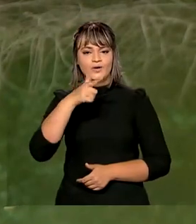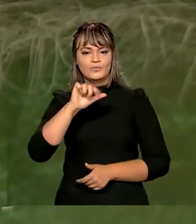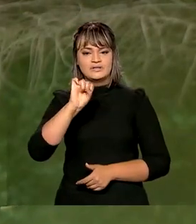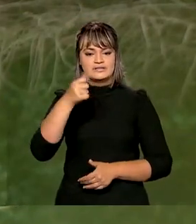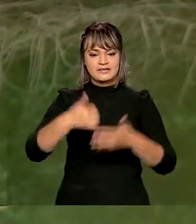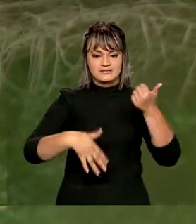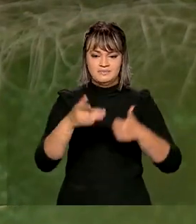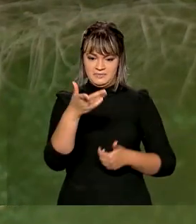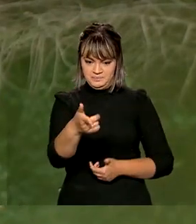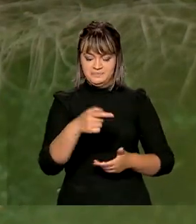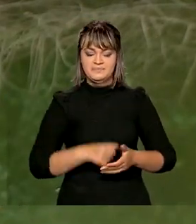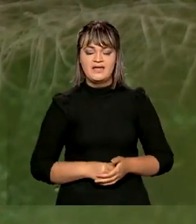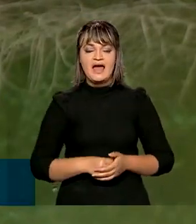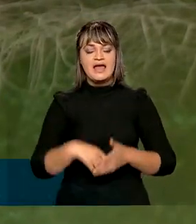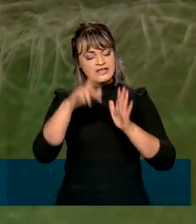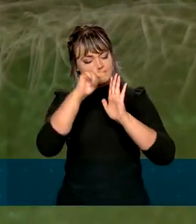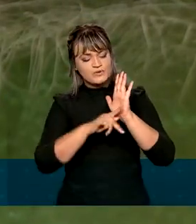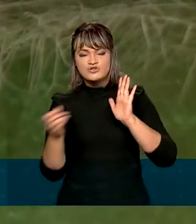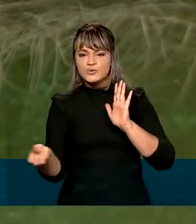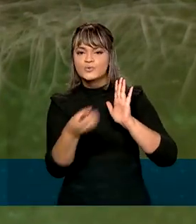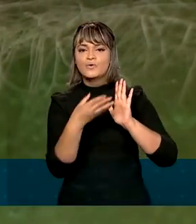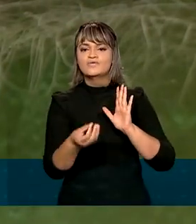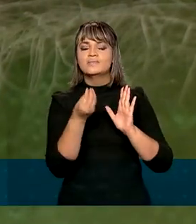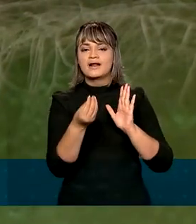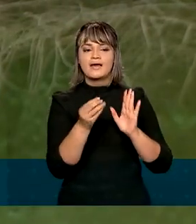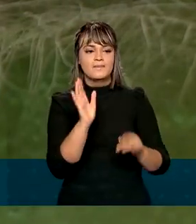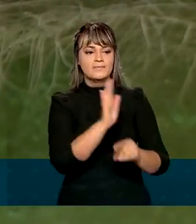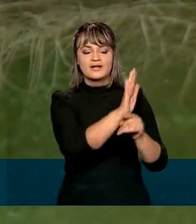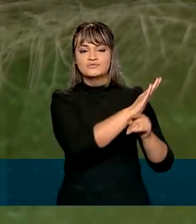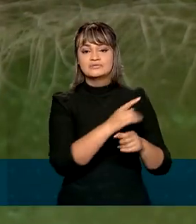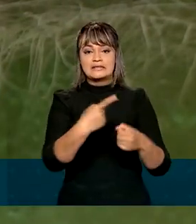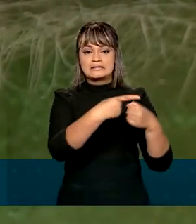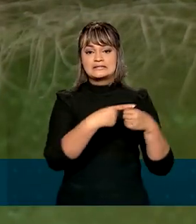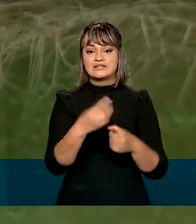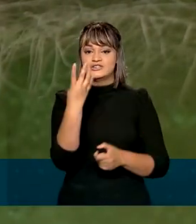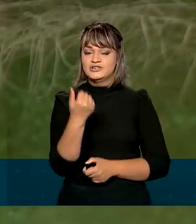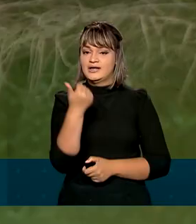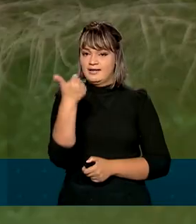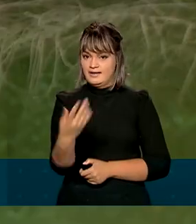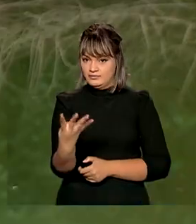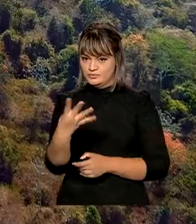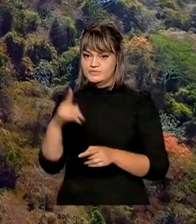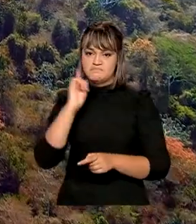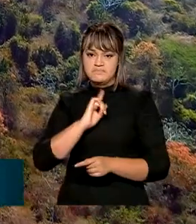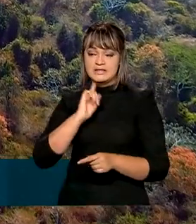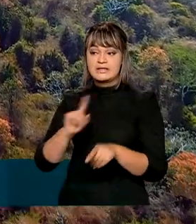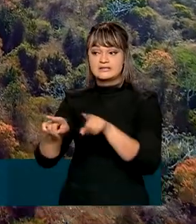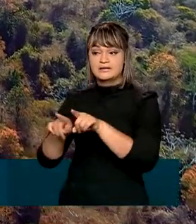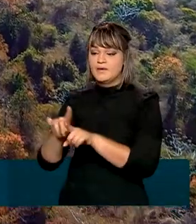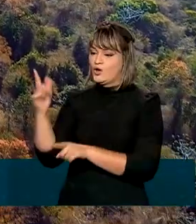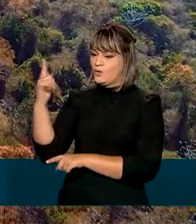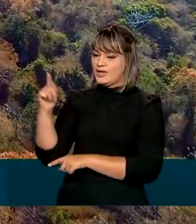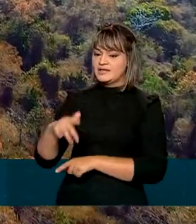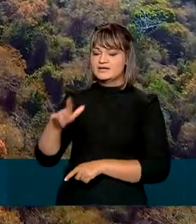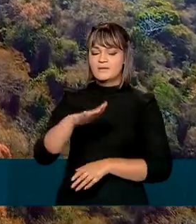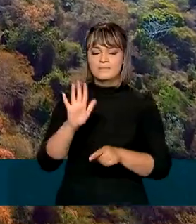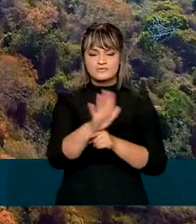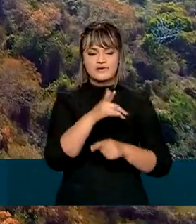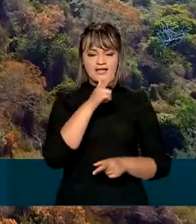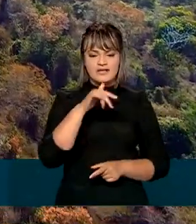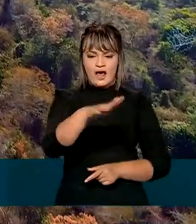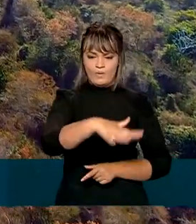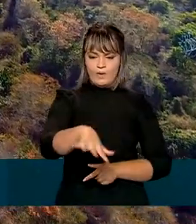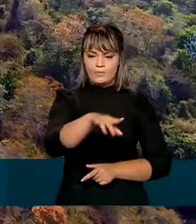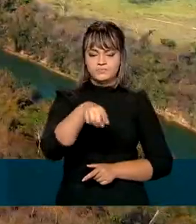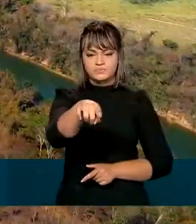O principal objetivo do projeto, que vai atender 14 cidades de Minas Gerais e Goiás, é revitalizar bacias hidrográficas.